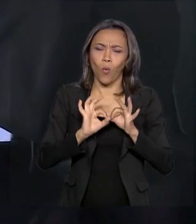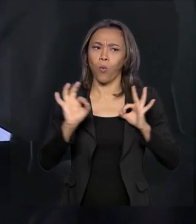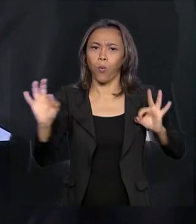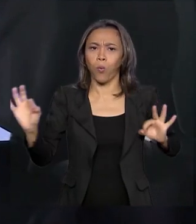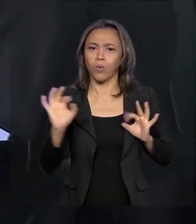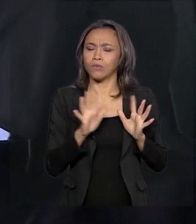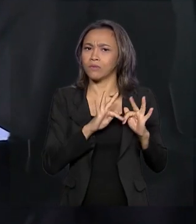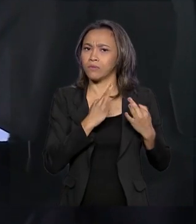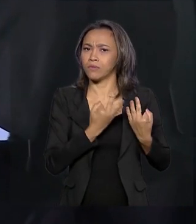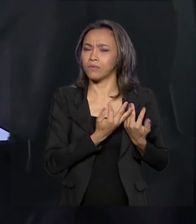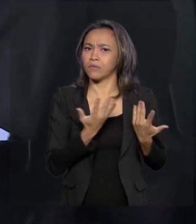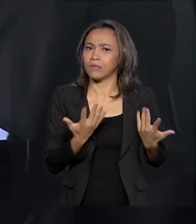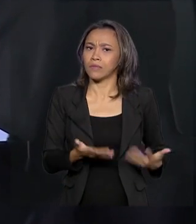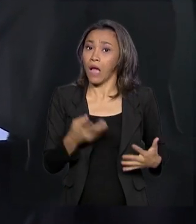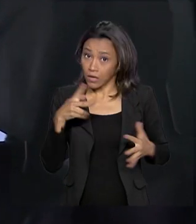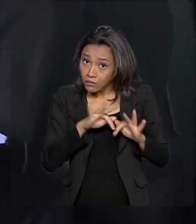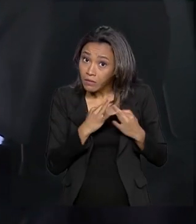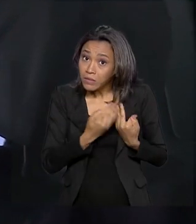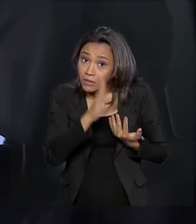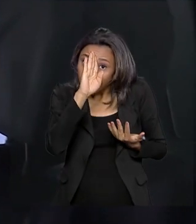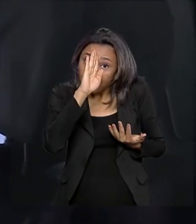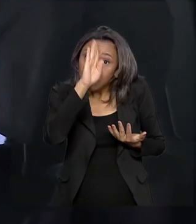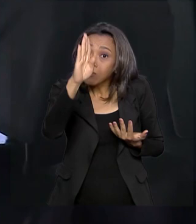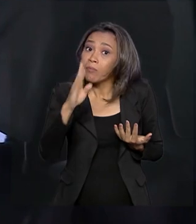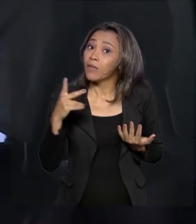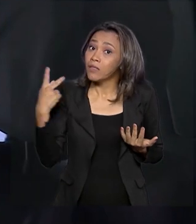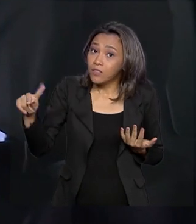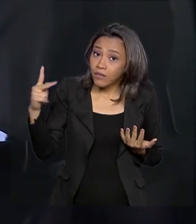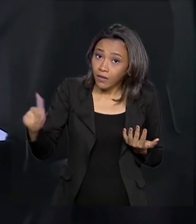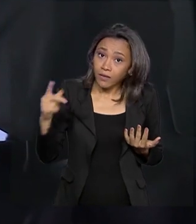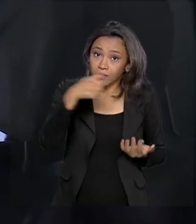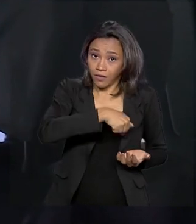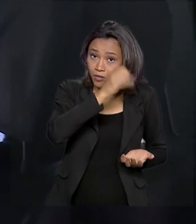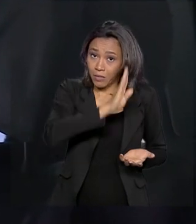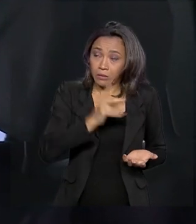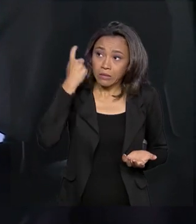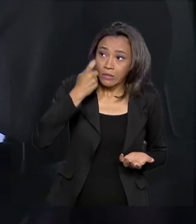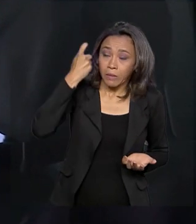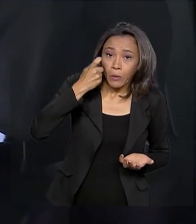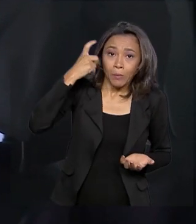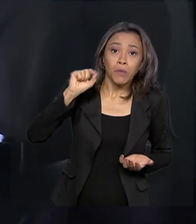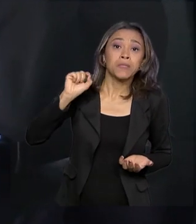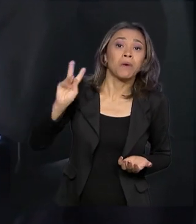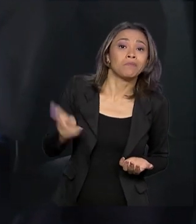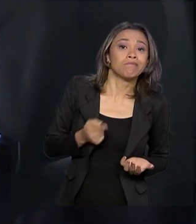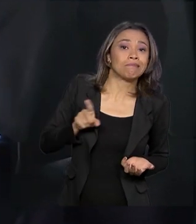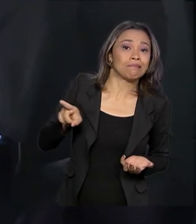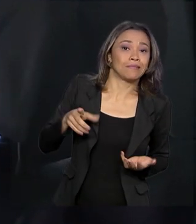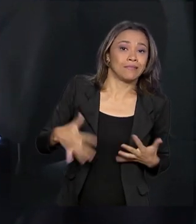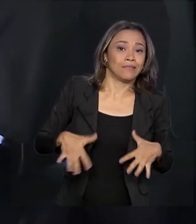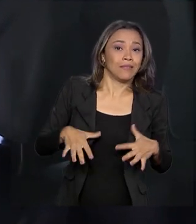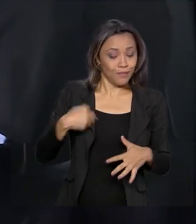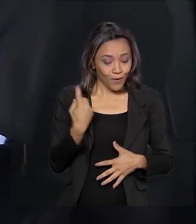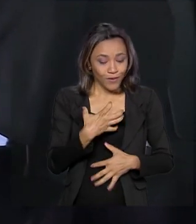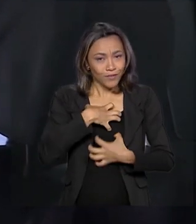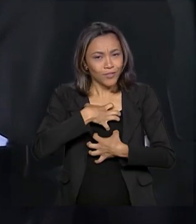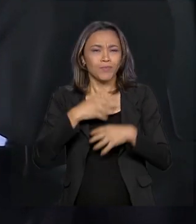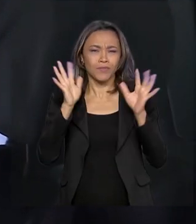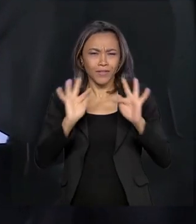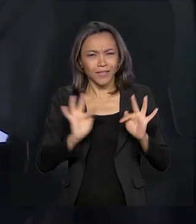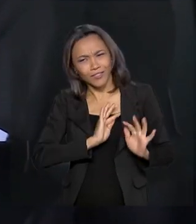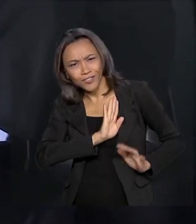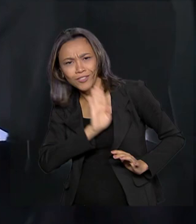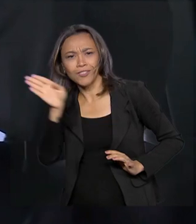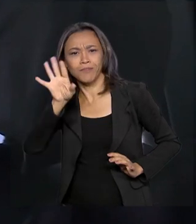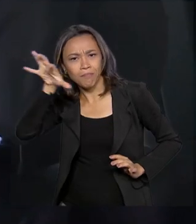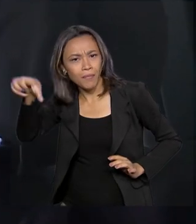de casa, as famílias deles, principalmente, os familiares deles aqui no Brasil, preocupados com a situação deles. Então a gente fica feliz de ir lá,